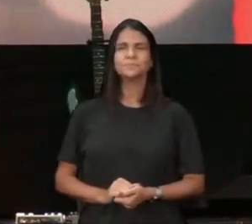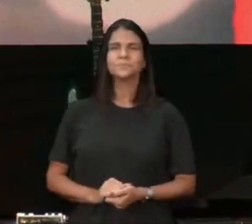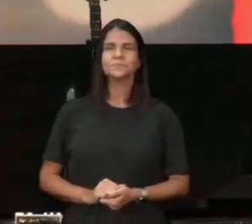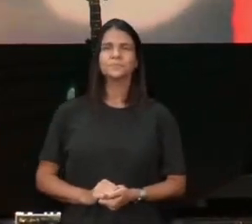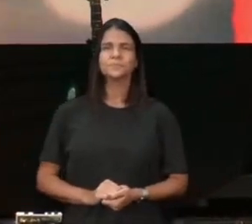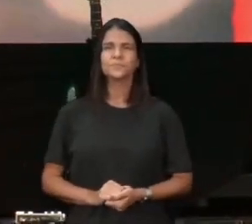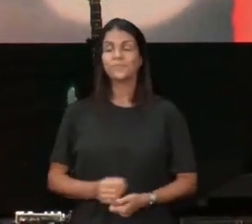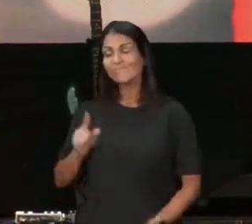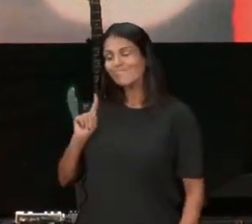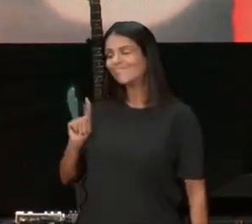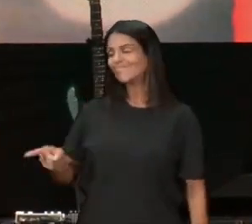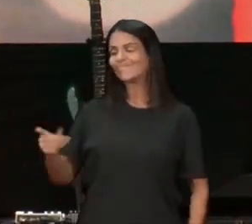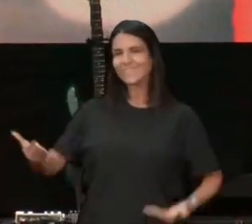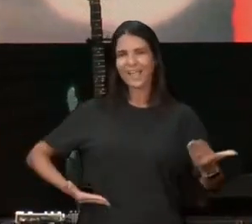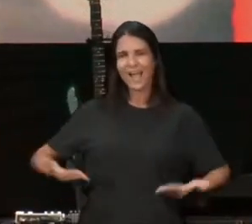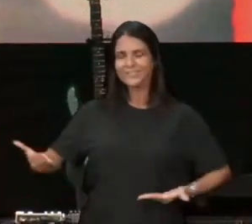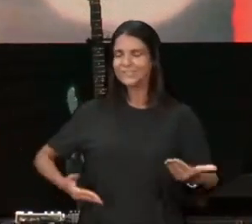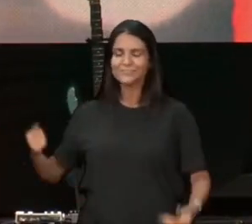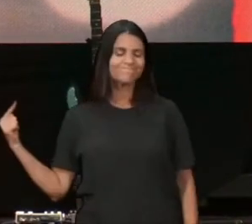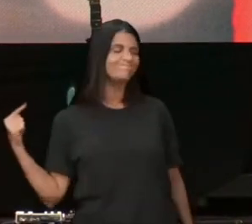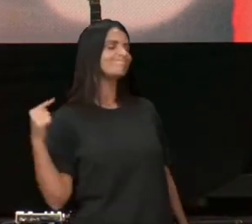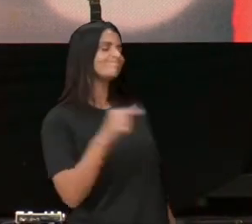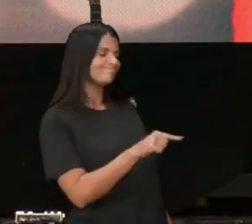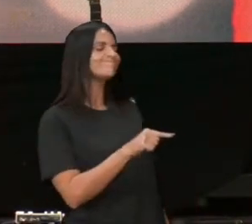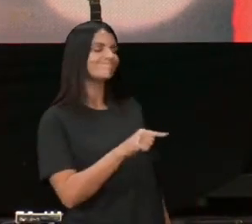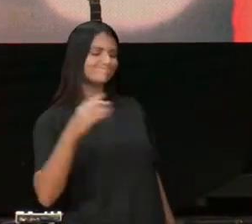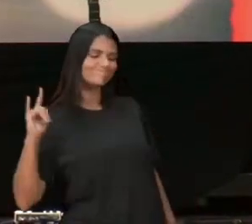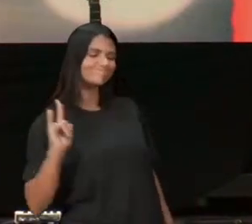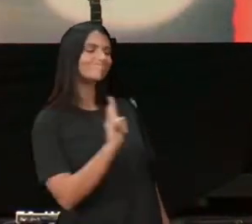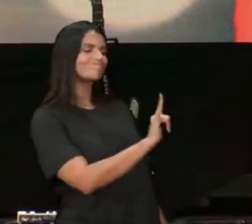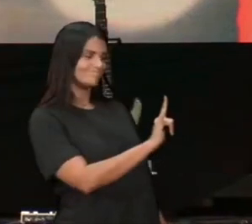domínio, e as pessoas estão felizes, que ele está ali, porque se sentem amadas,